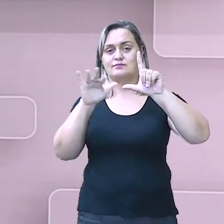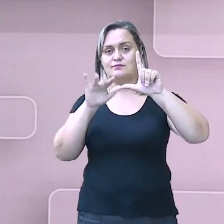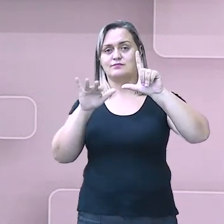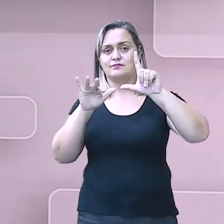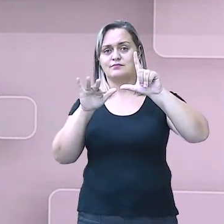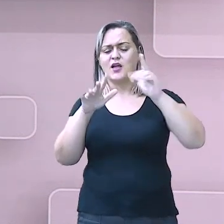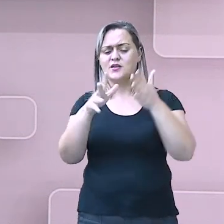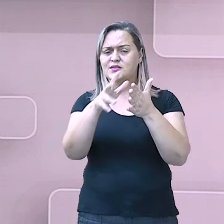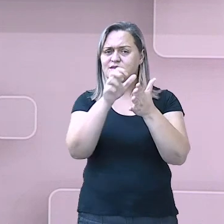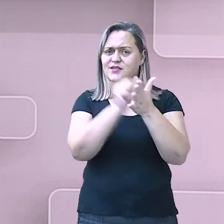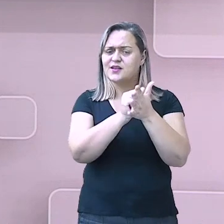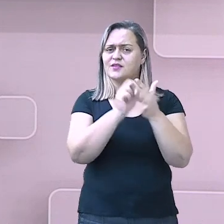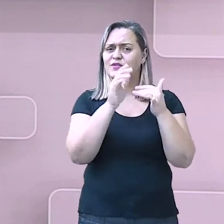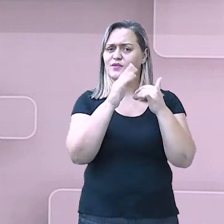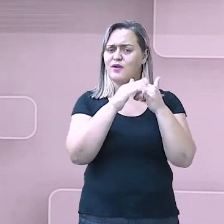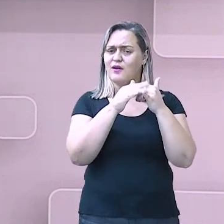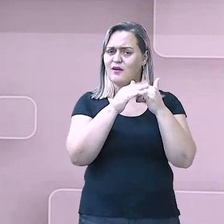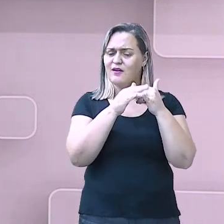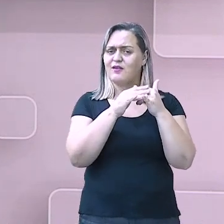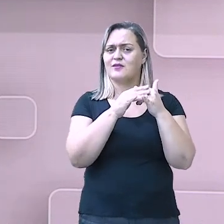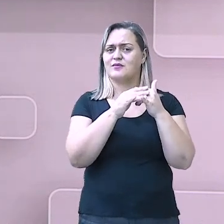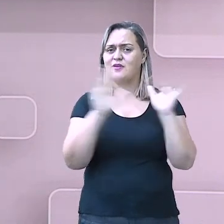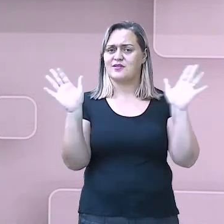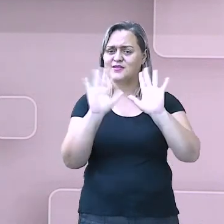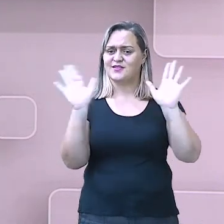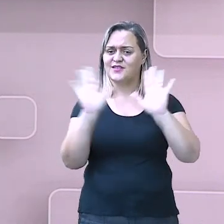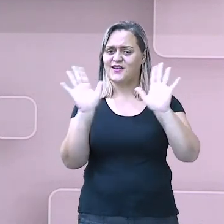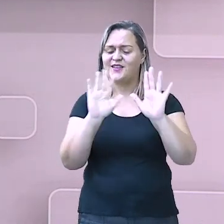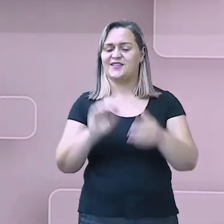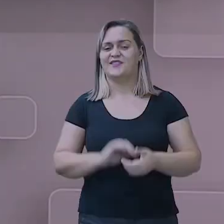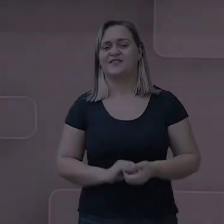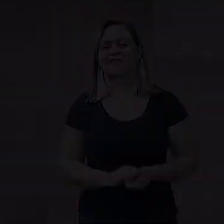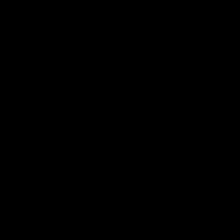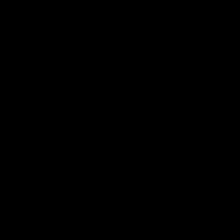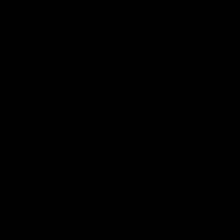Se inscreva no nosso canal do YouTube. Até a próxima, pessoal! Tchau! Tchau! Tchau!